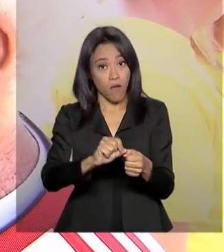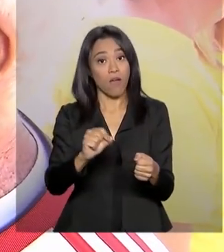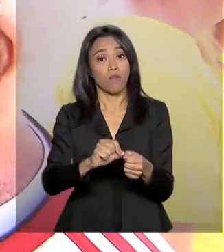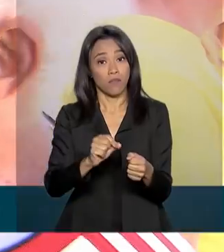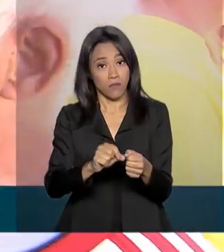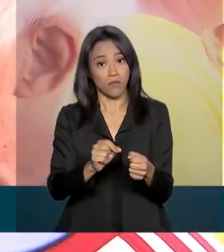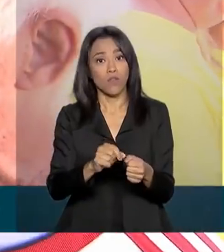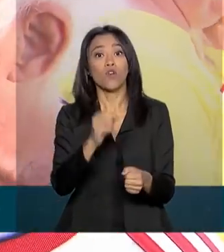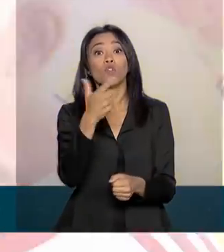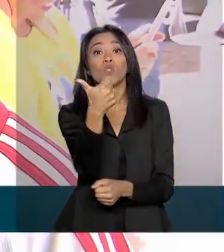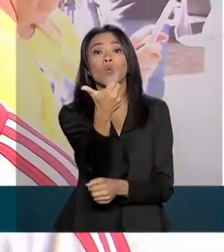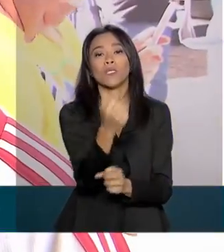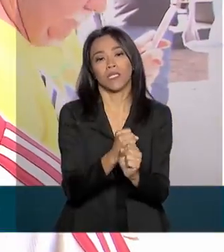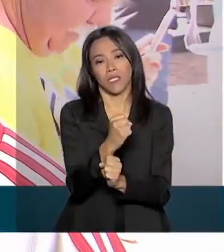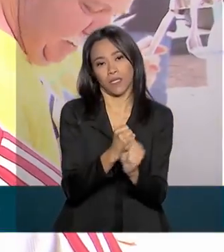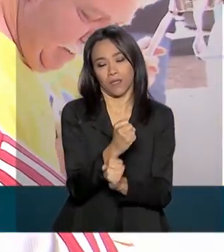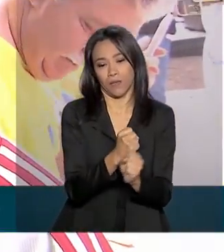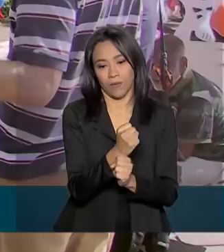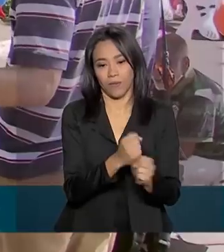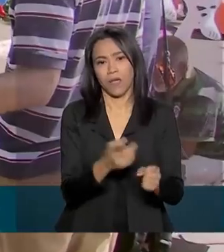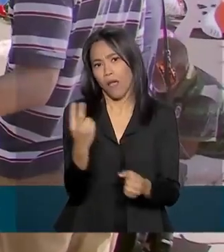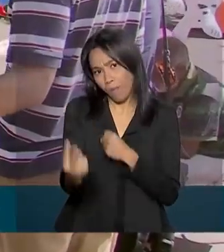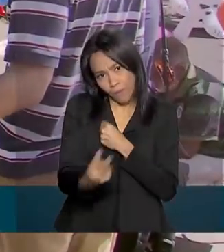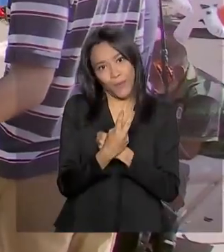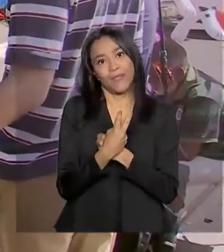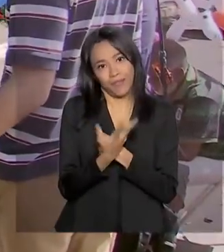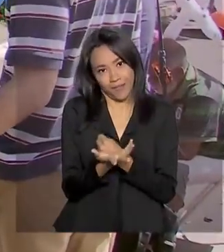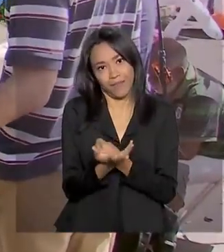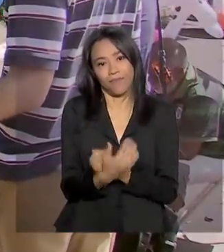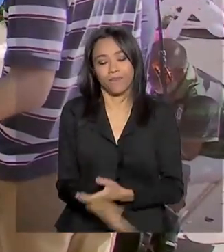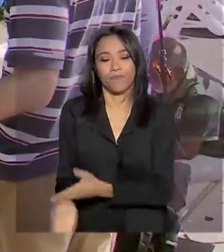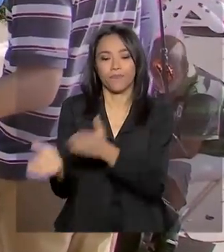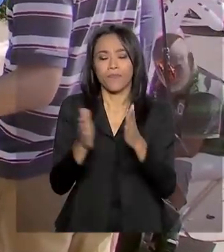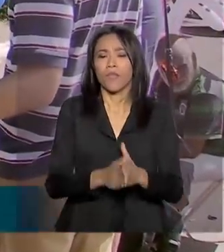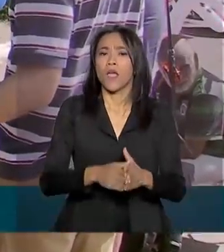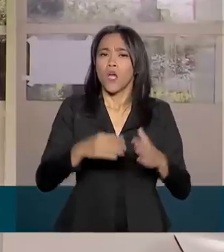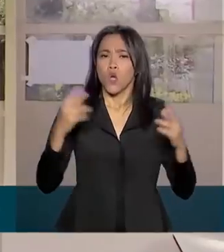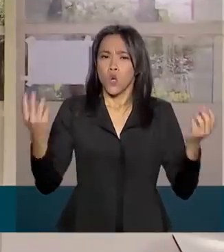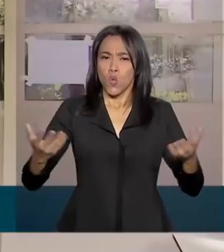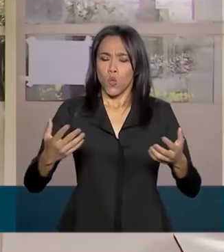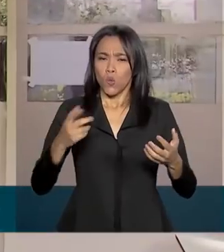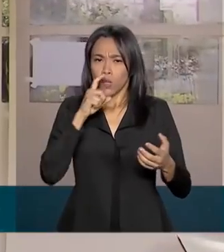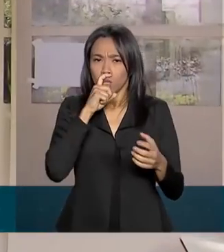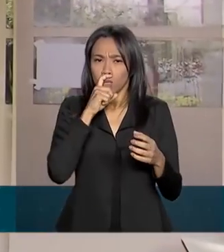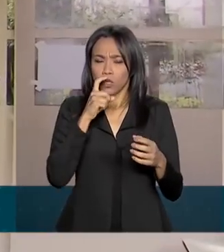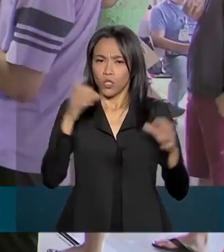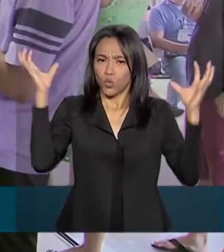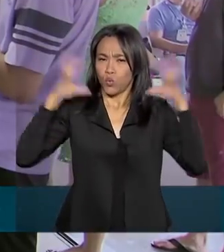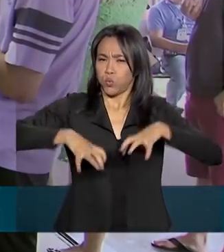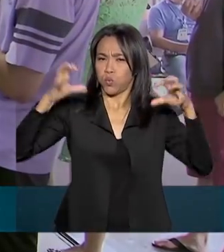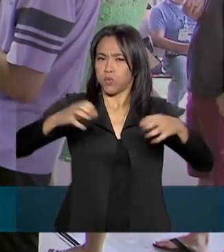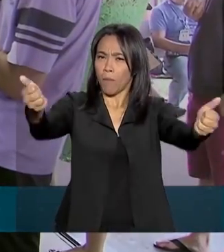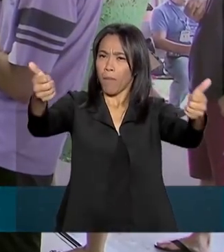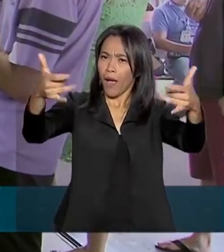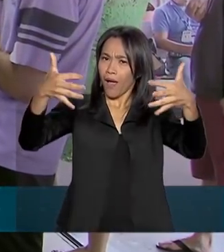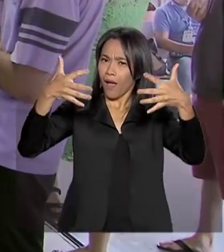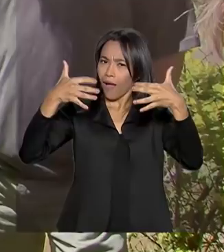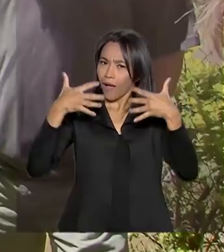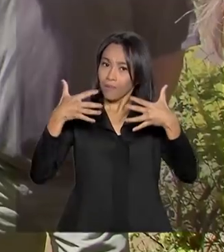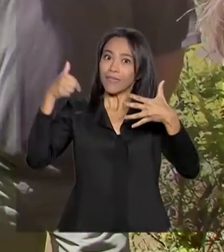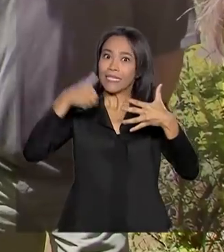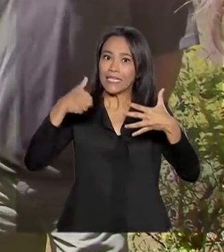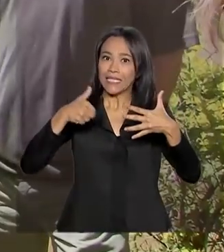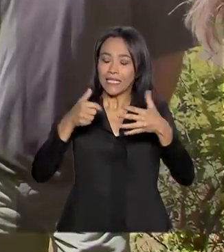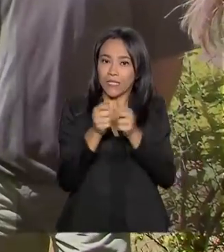ou menos, uns 12 anos. Isso é proteção. Com o inverno se aproximando, época em que a circulação do vírus aumenta,